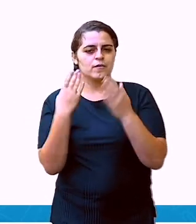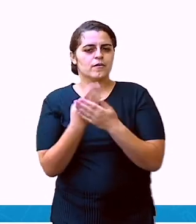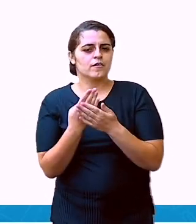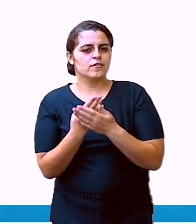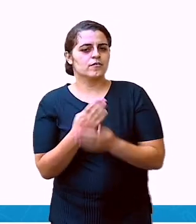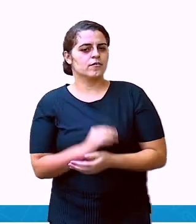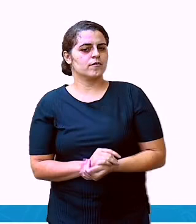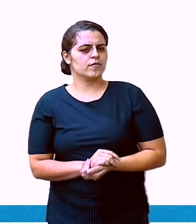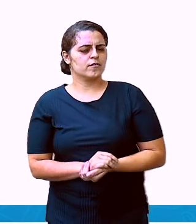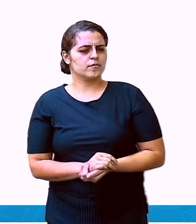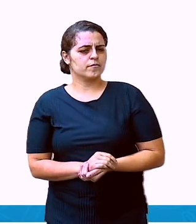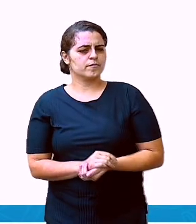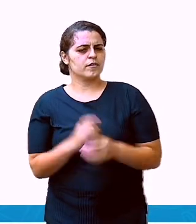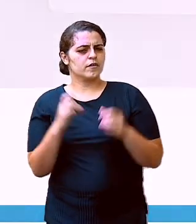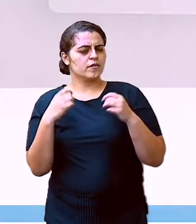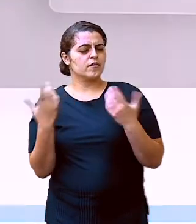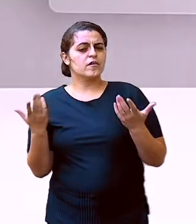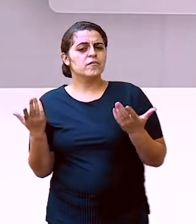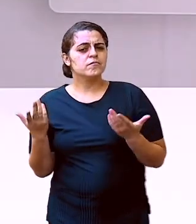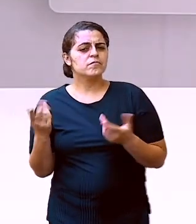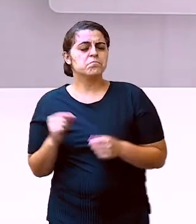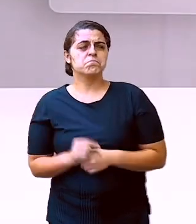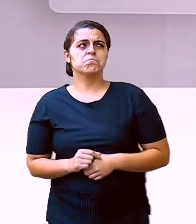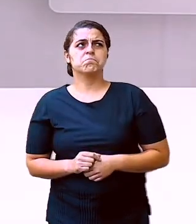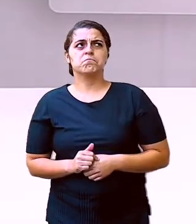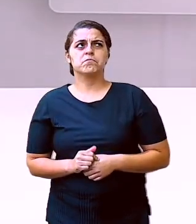Será que esse bilhete é sobre o retorno das aulas?